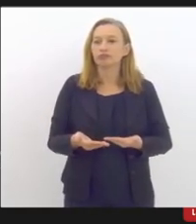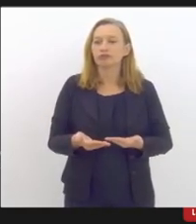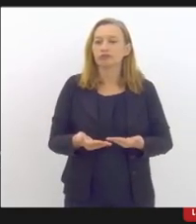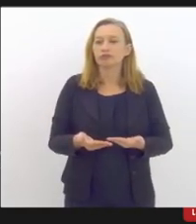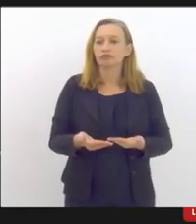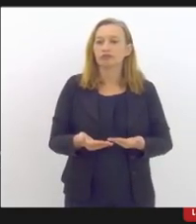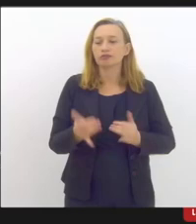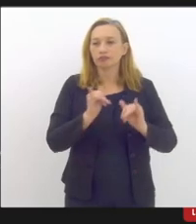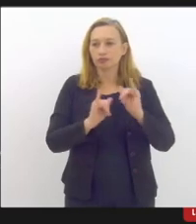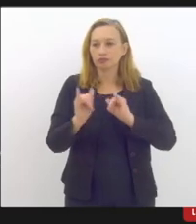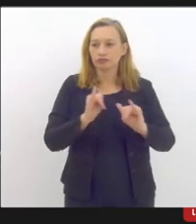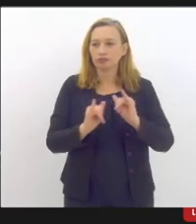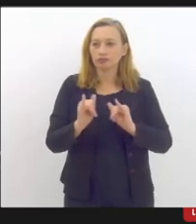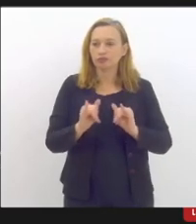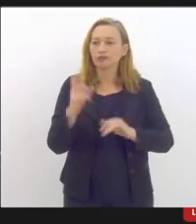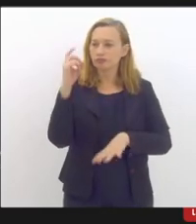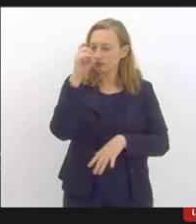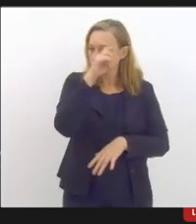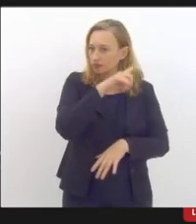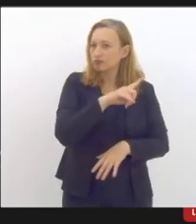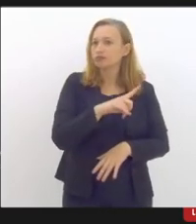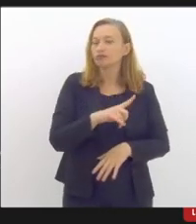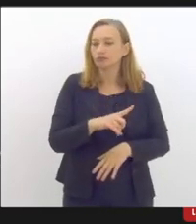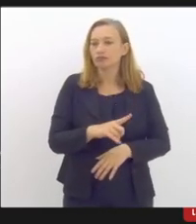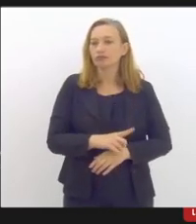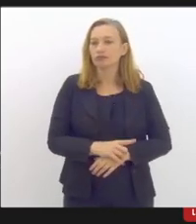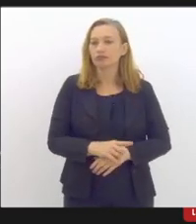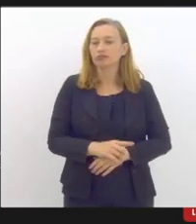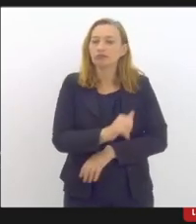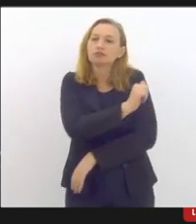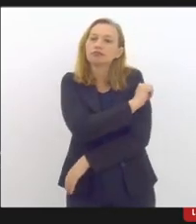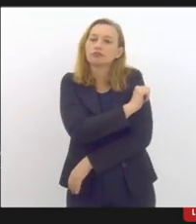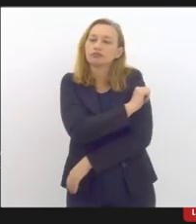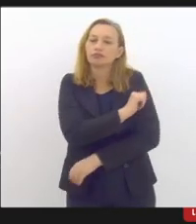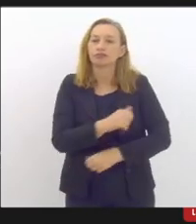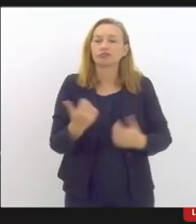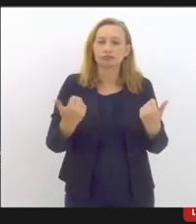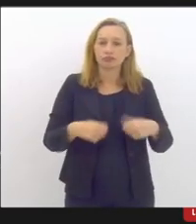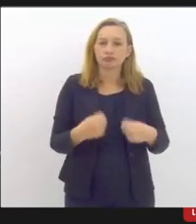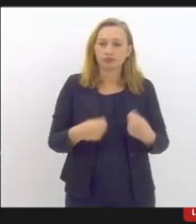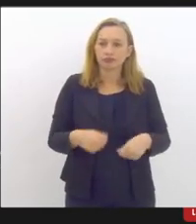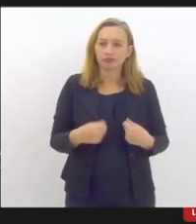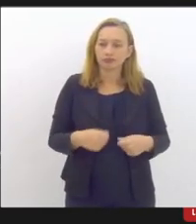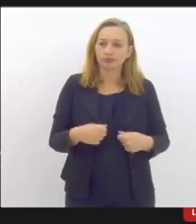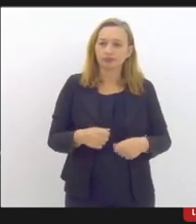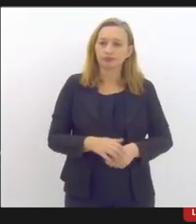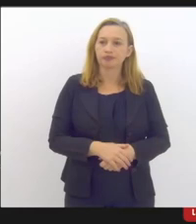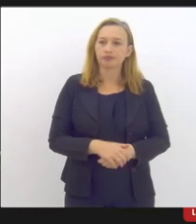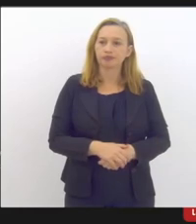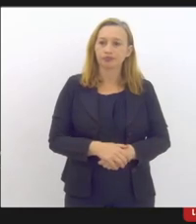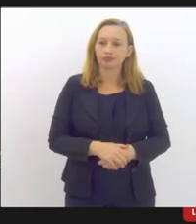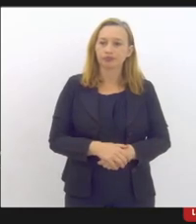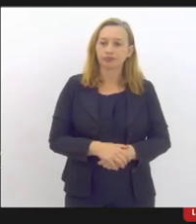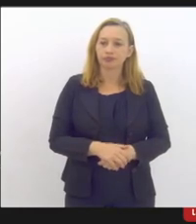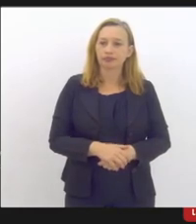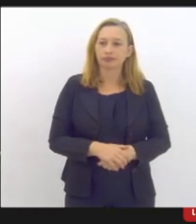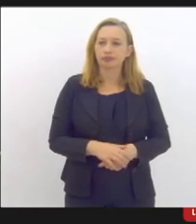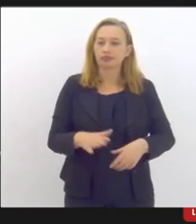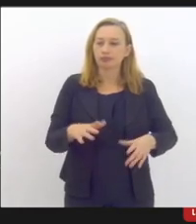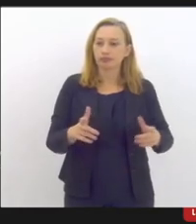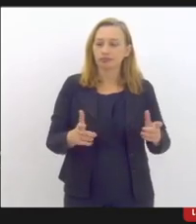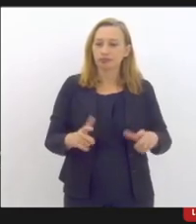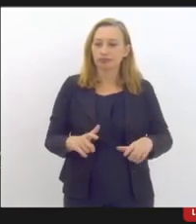porque tem sido difícil esse encaminhamento dos alunos por quando a gente precisa da rede externa né eles terem como